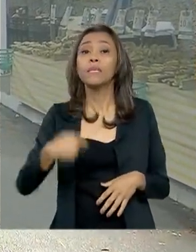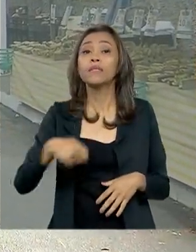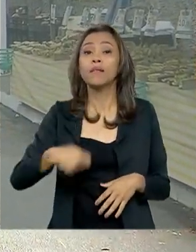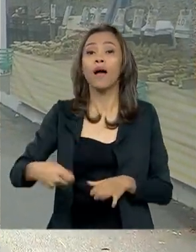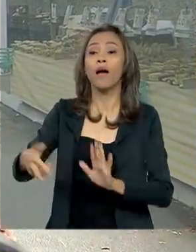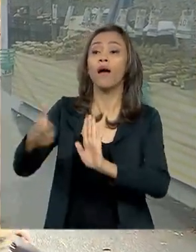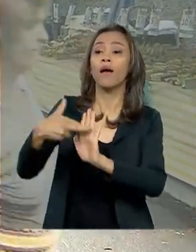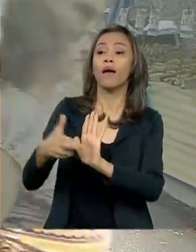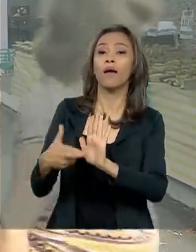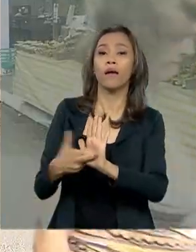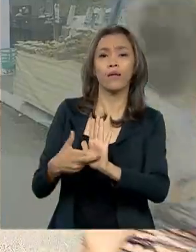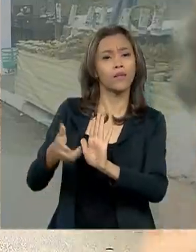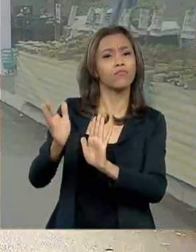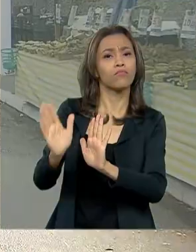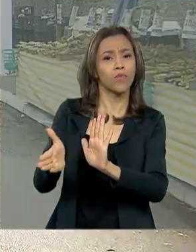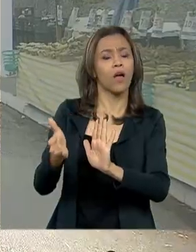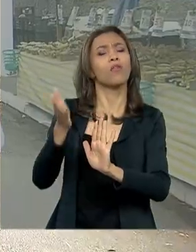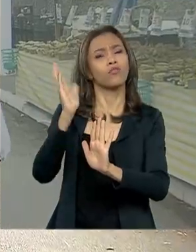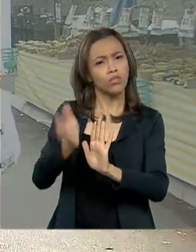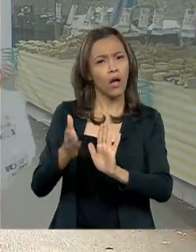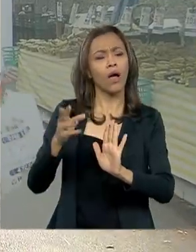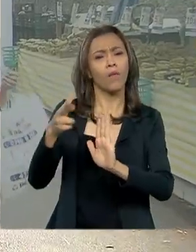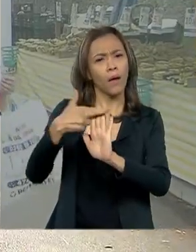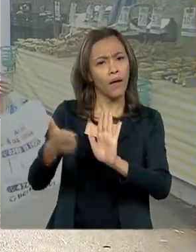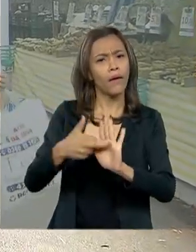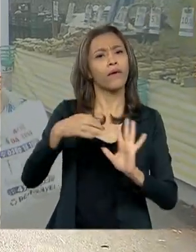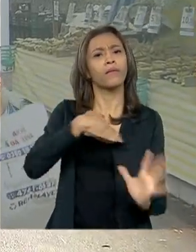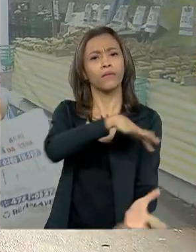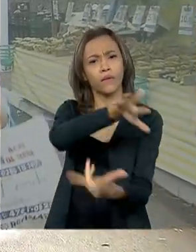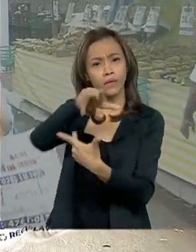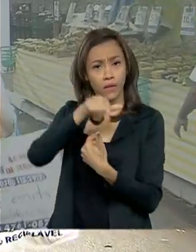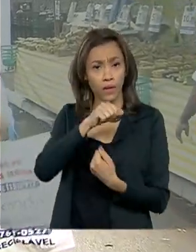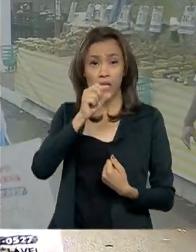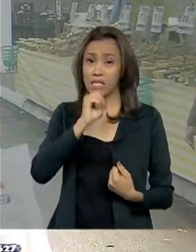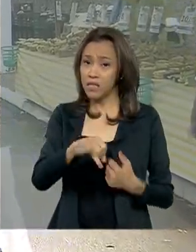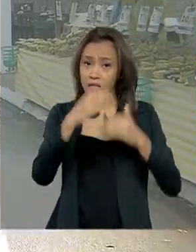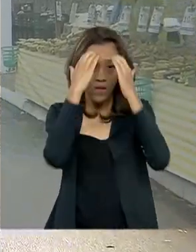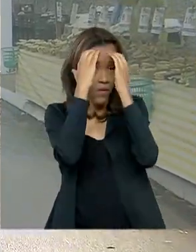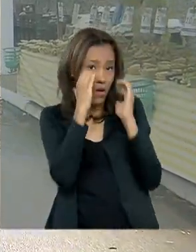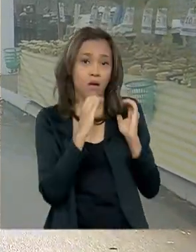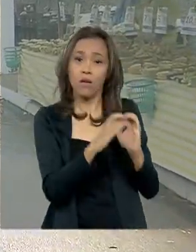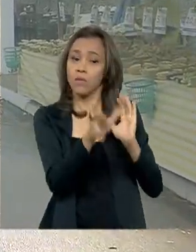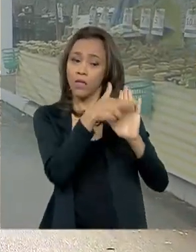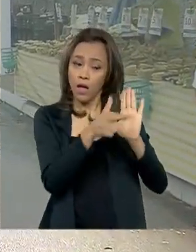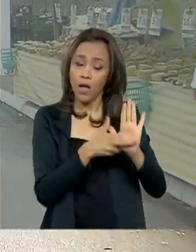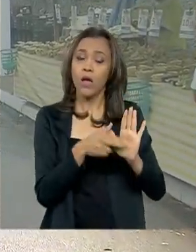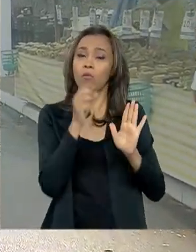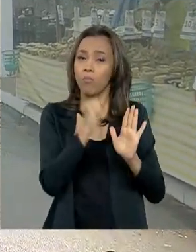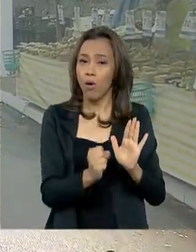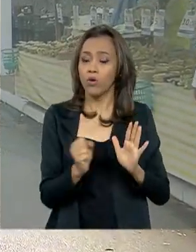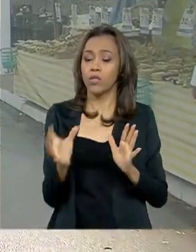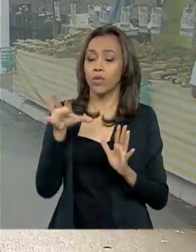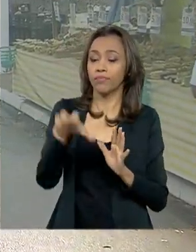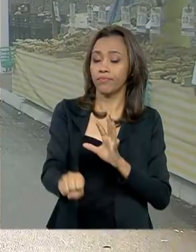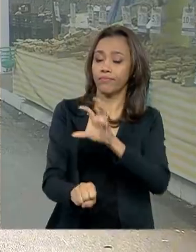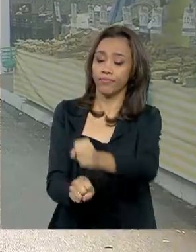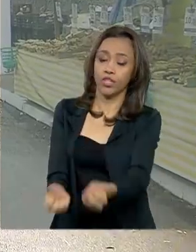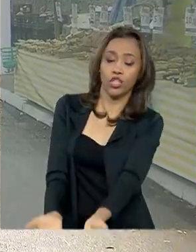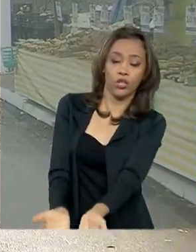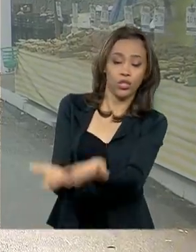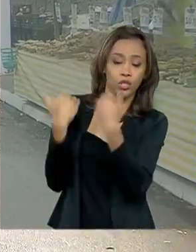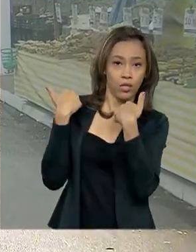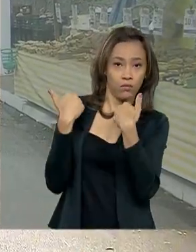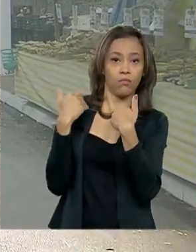padrão, porque ele já está valendo internacionalmente. Os produtos que não obedecerem esses critérios podem ser retidos nos pontos de entradas